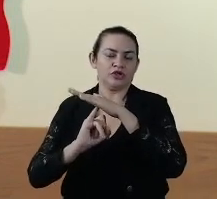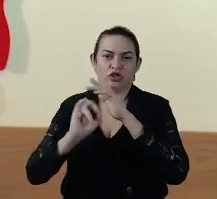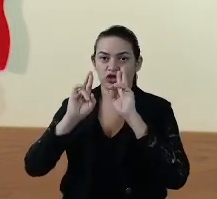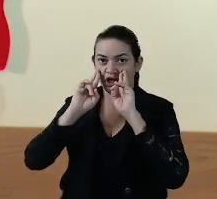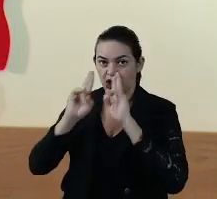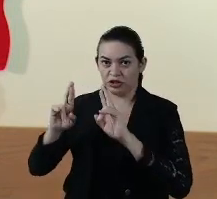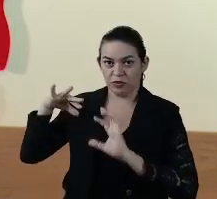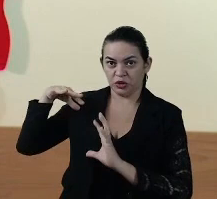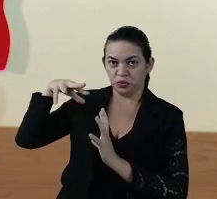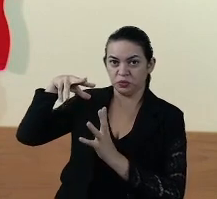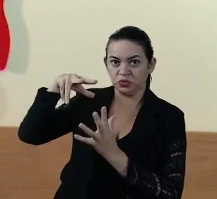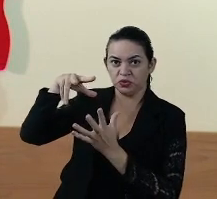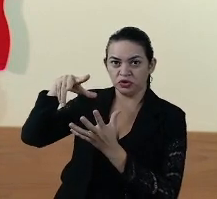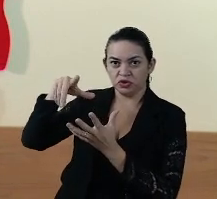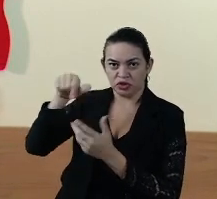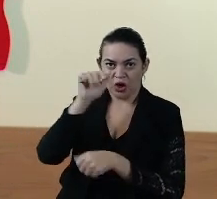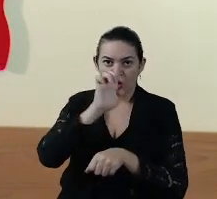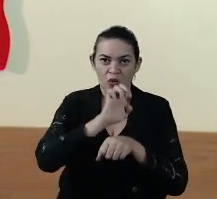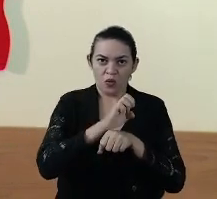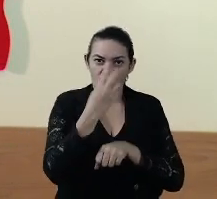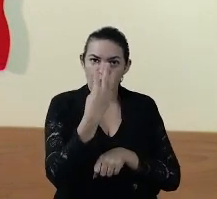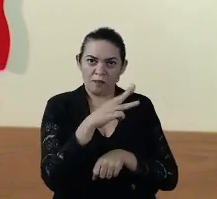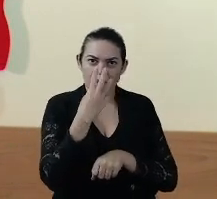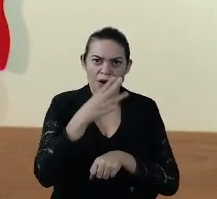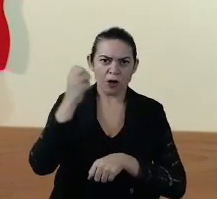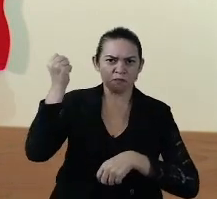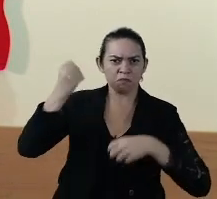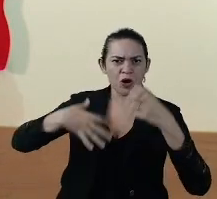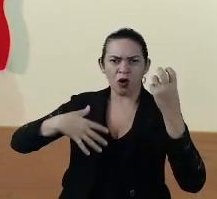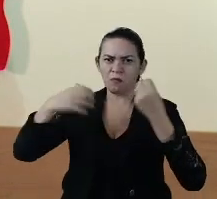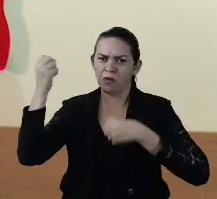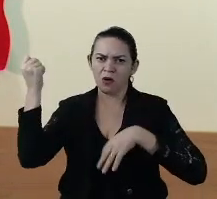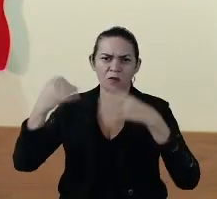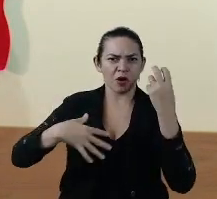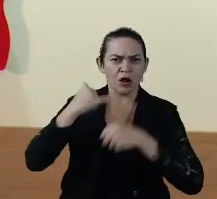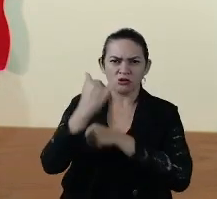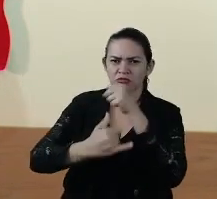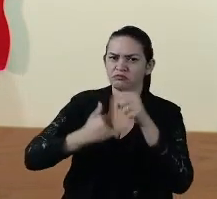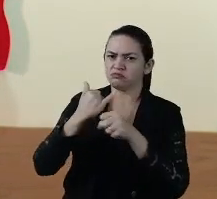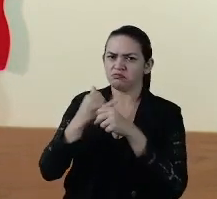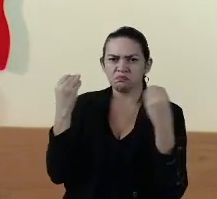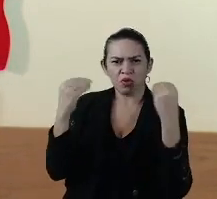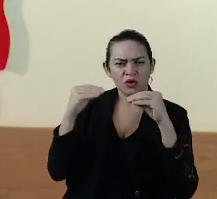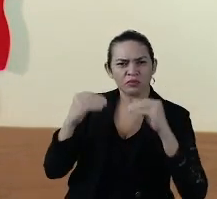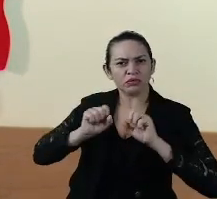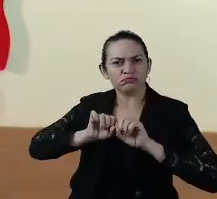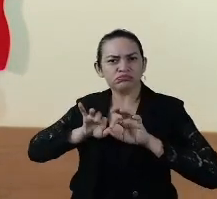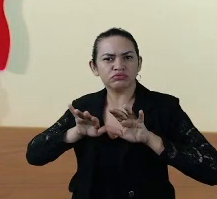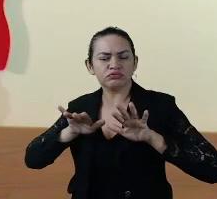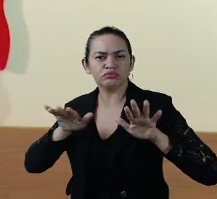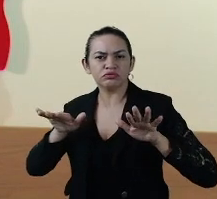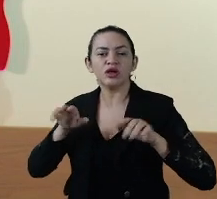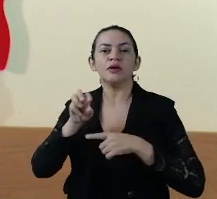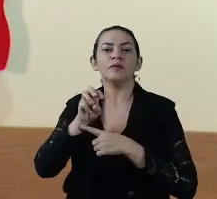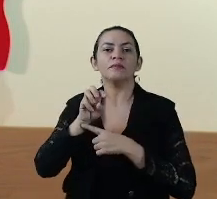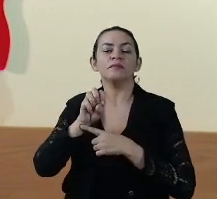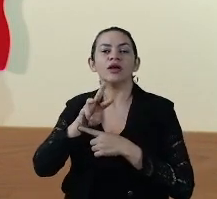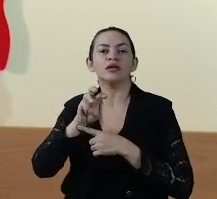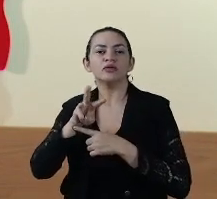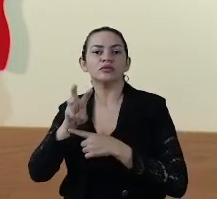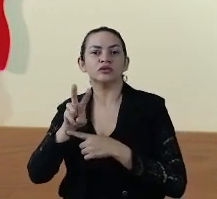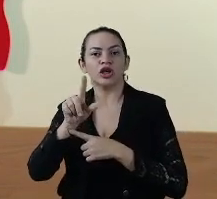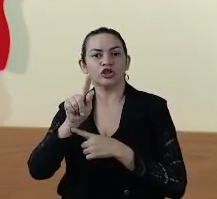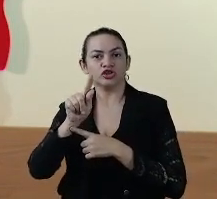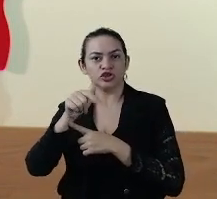a transparência internacional, em ranking publicado pelo site G1